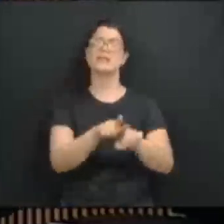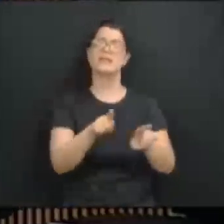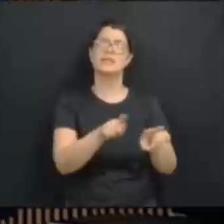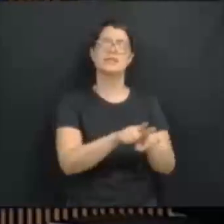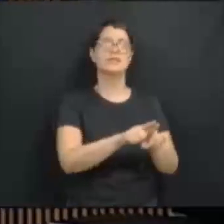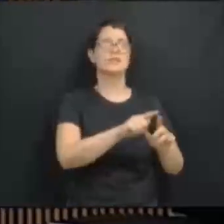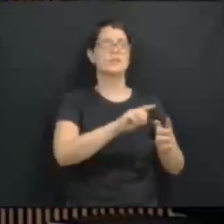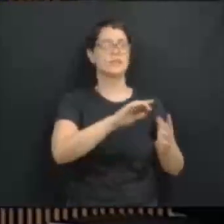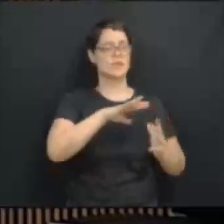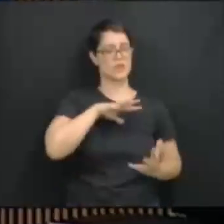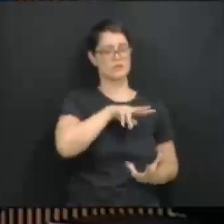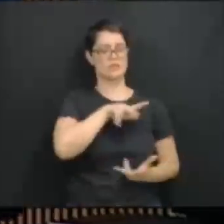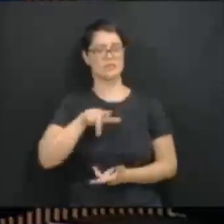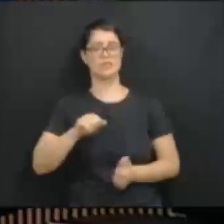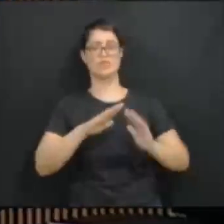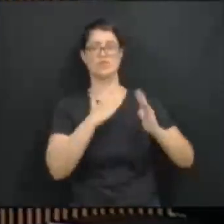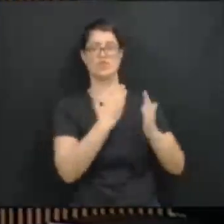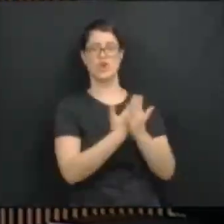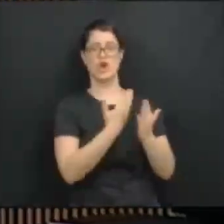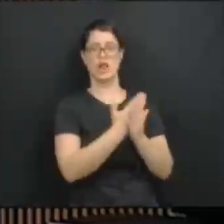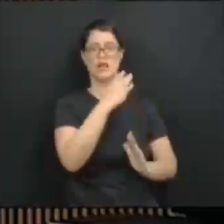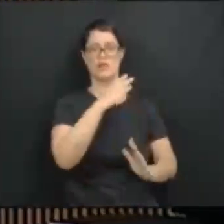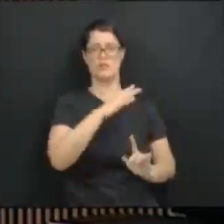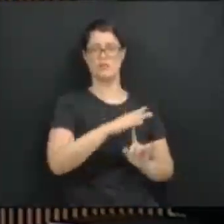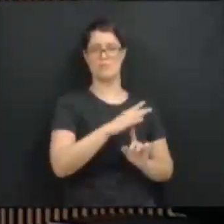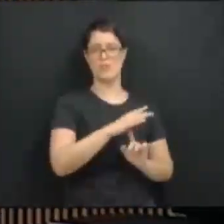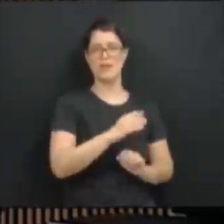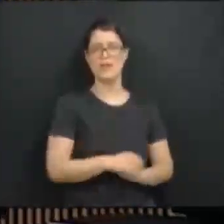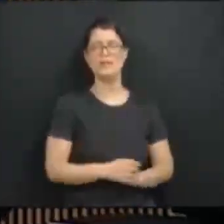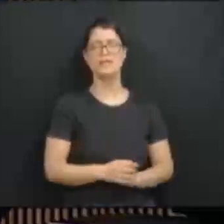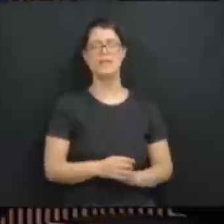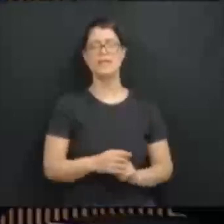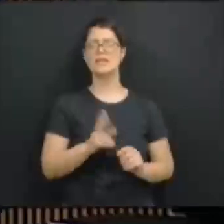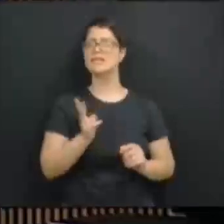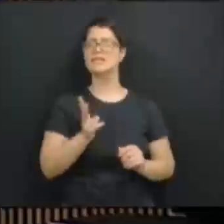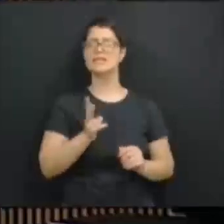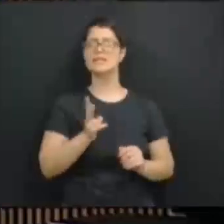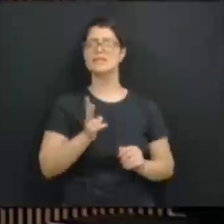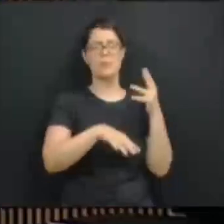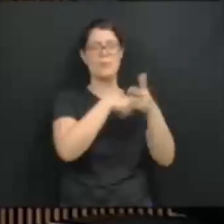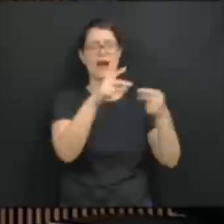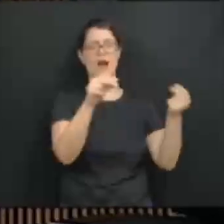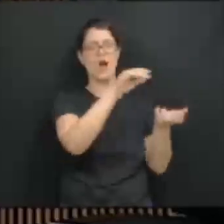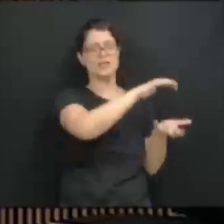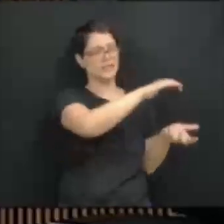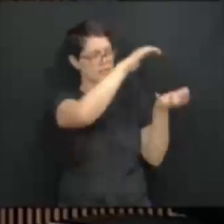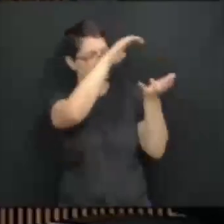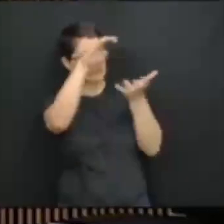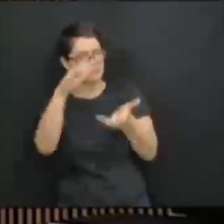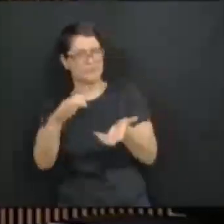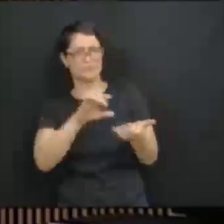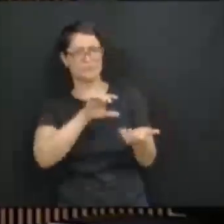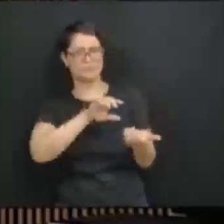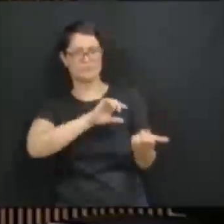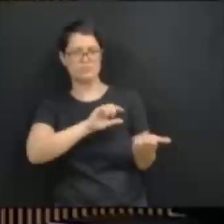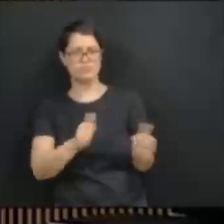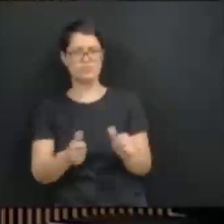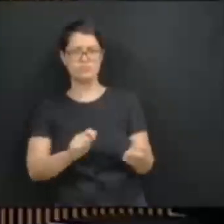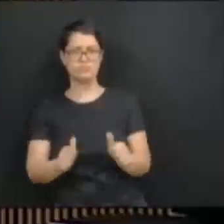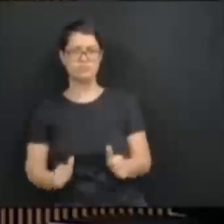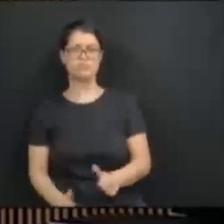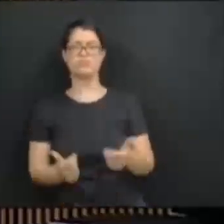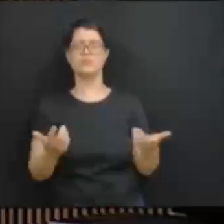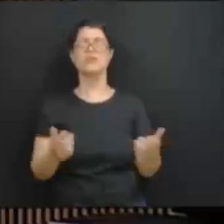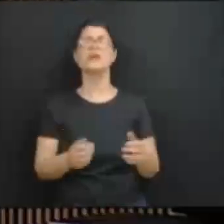mesmo pacotaço do governador Ratinho Júnior. E o mais grave é, sim, a privatização da Copel, sem desmerecer